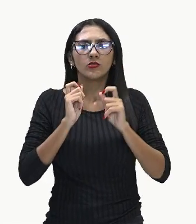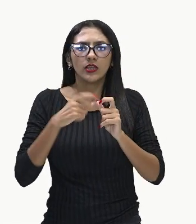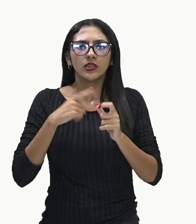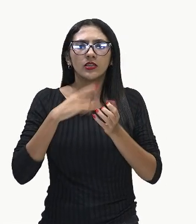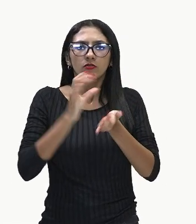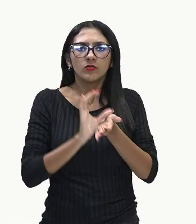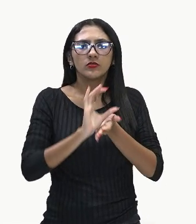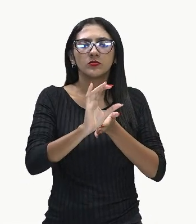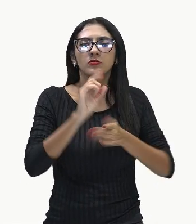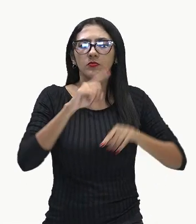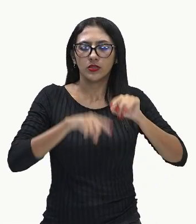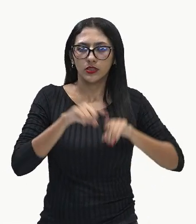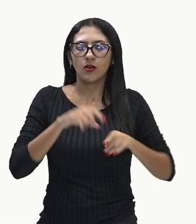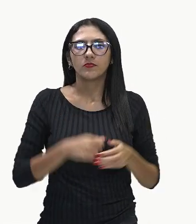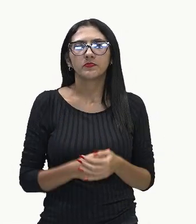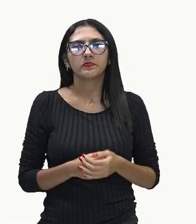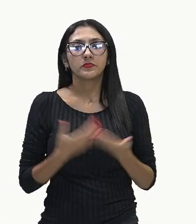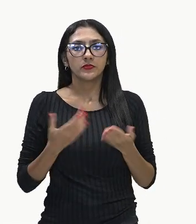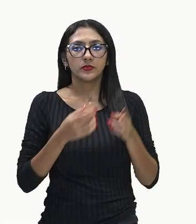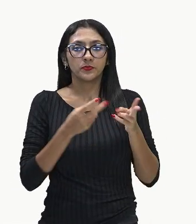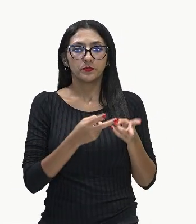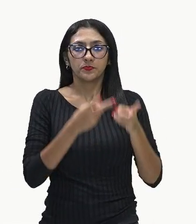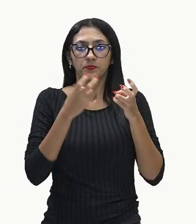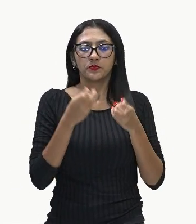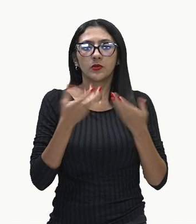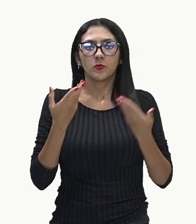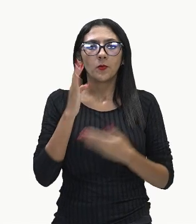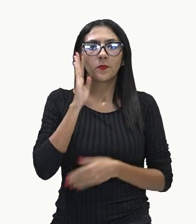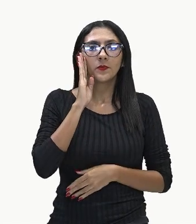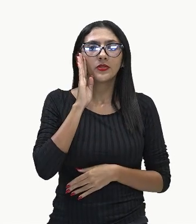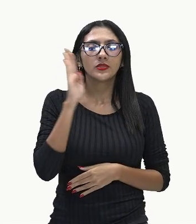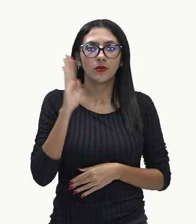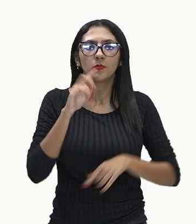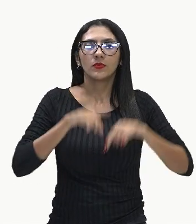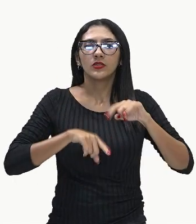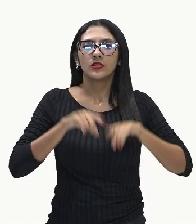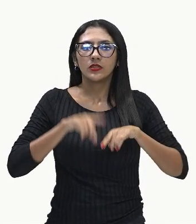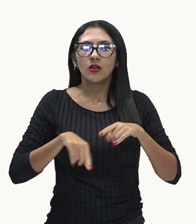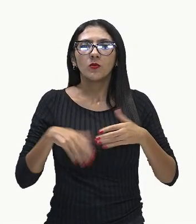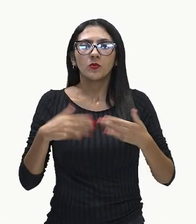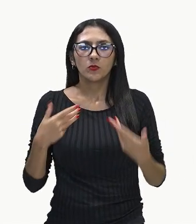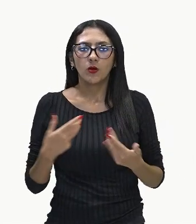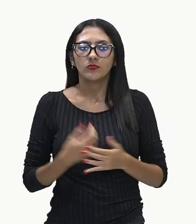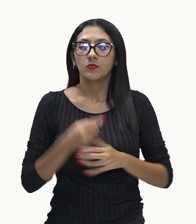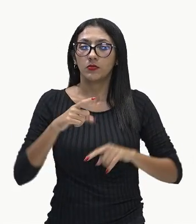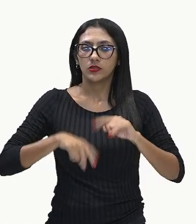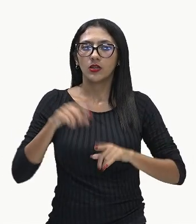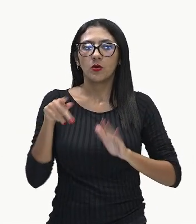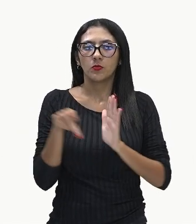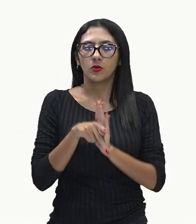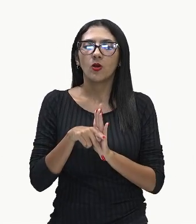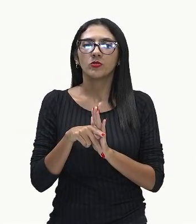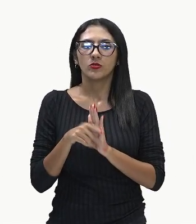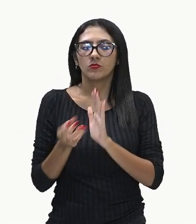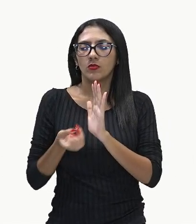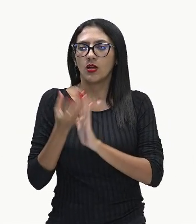produto que mais contribuiu nessa exportação foram os itens automotivos.